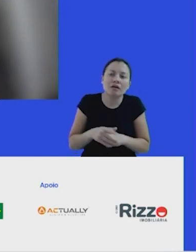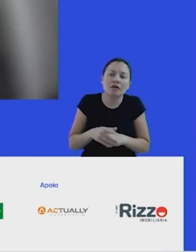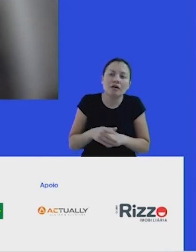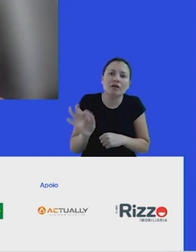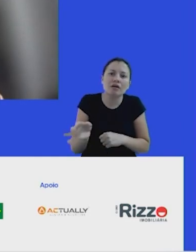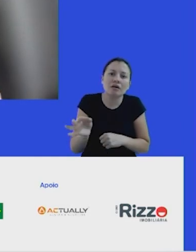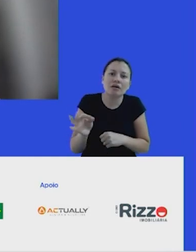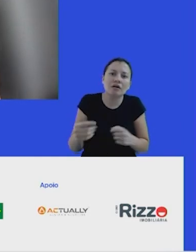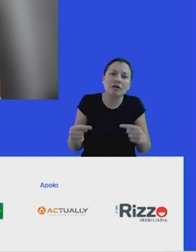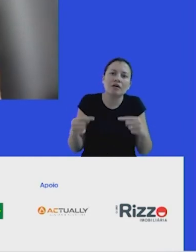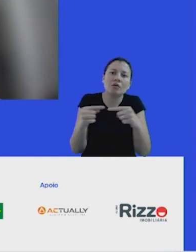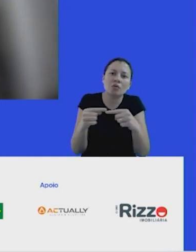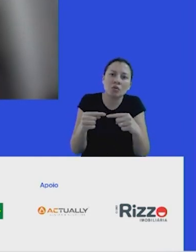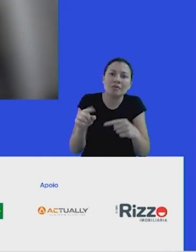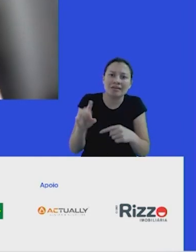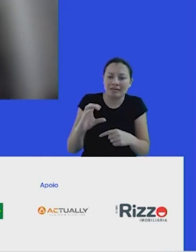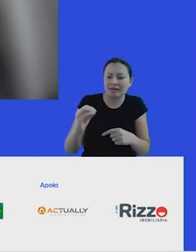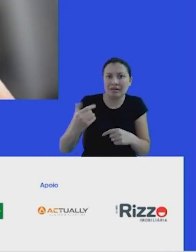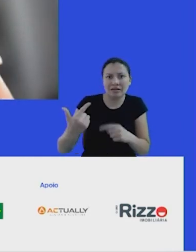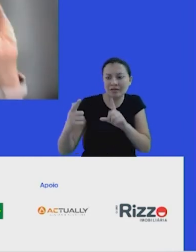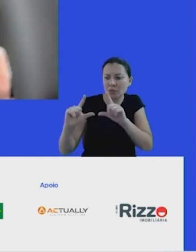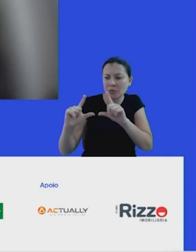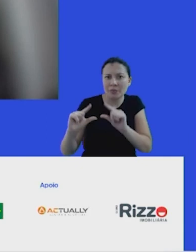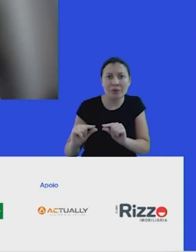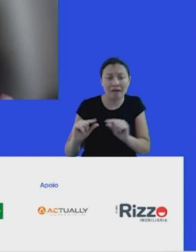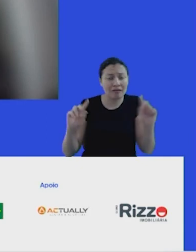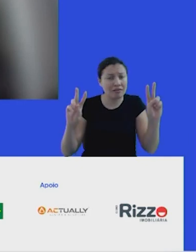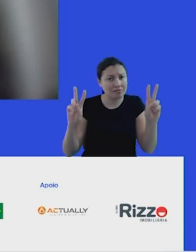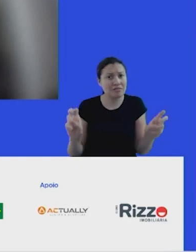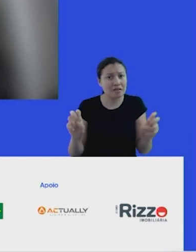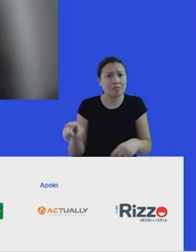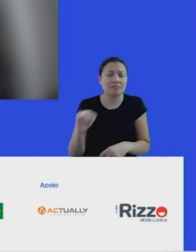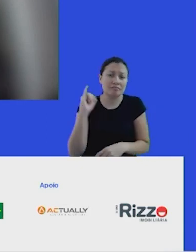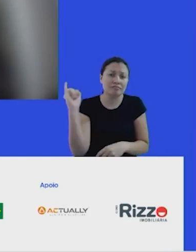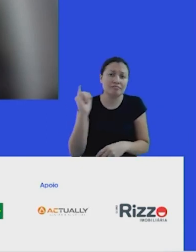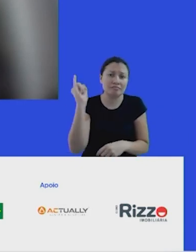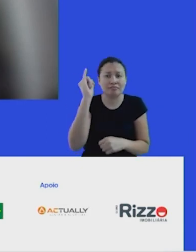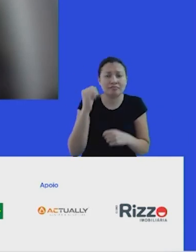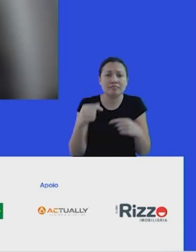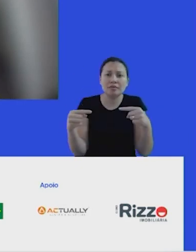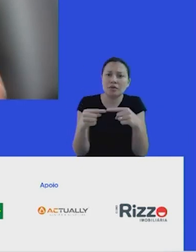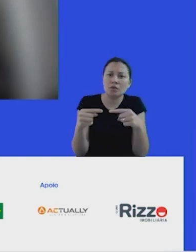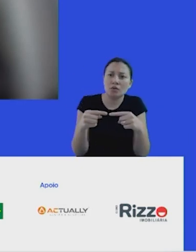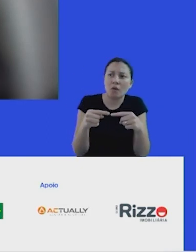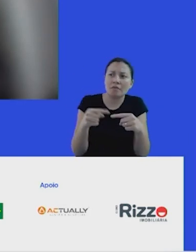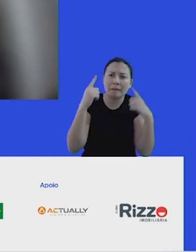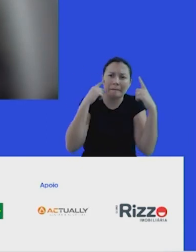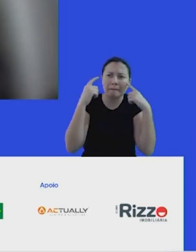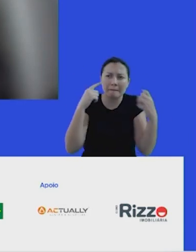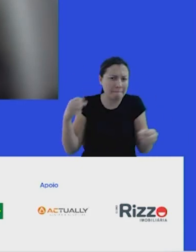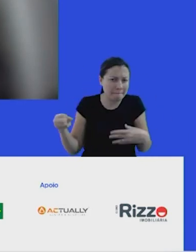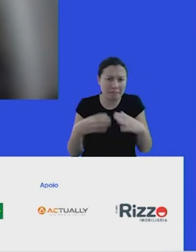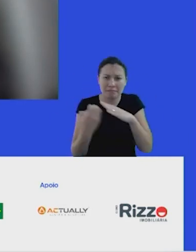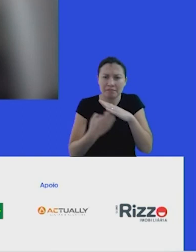descarbonização sempre aparece como um tema-chave para todos esses hubs de inovação das diversas empresas.